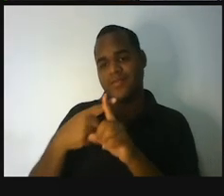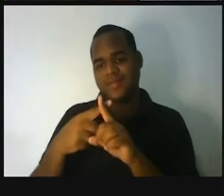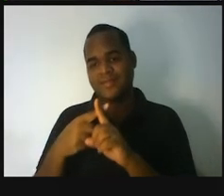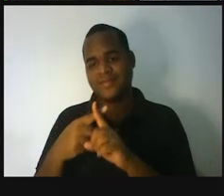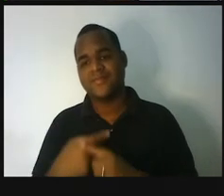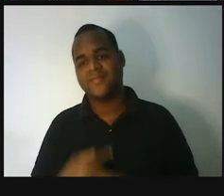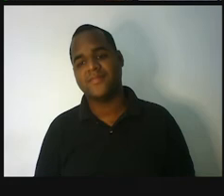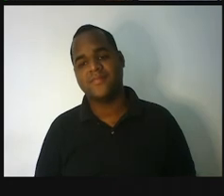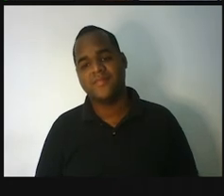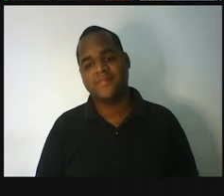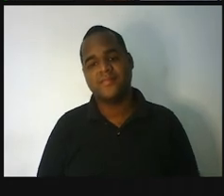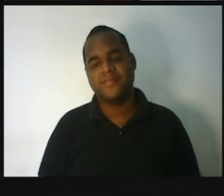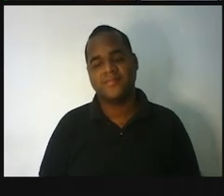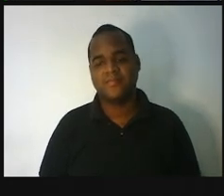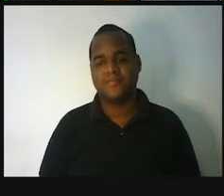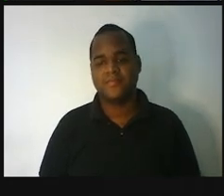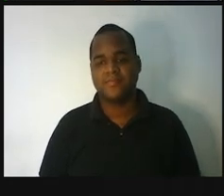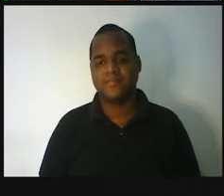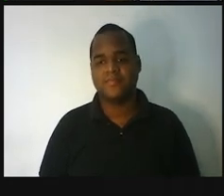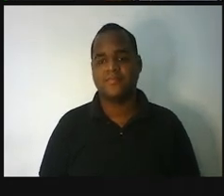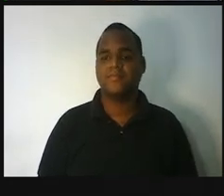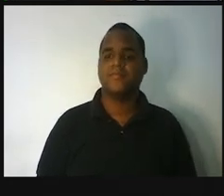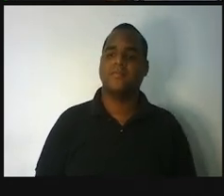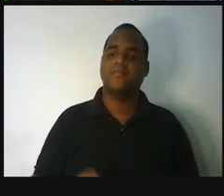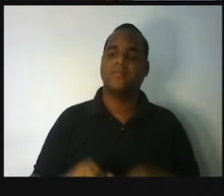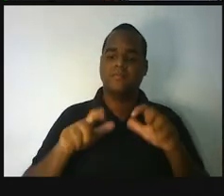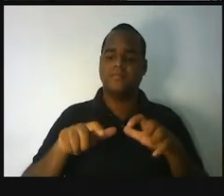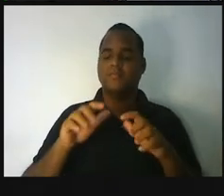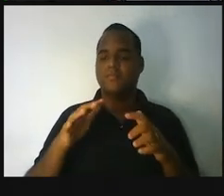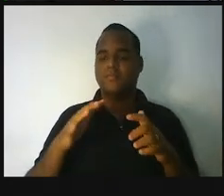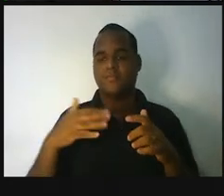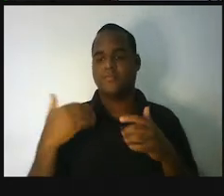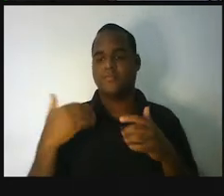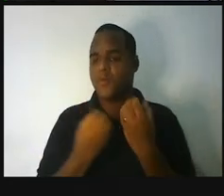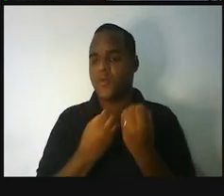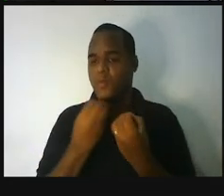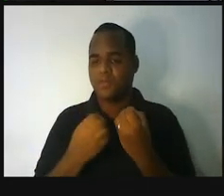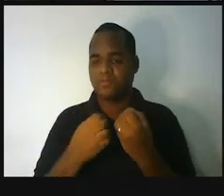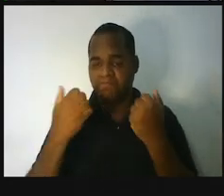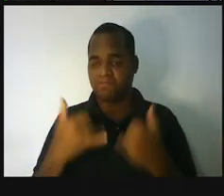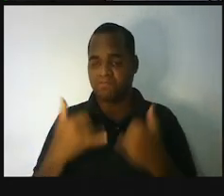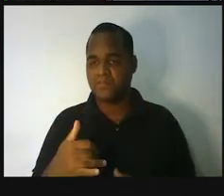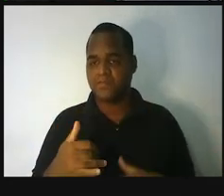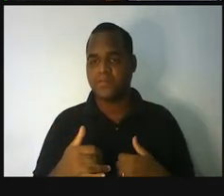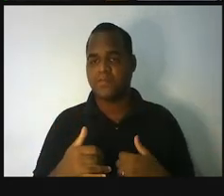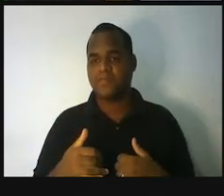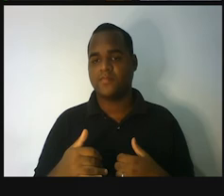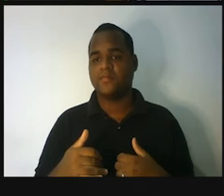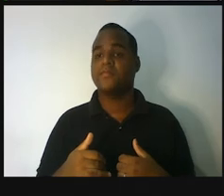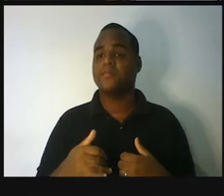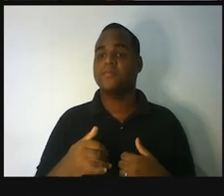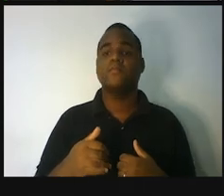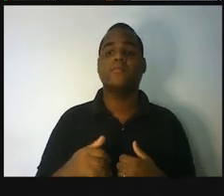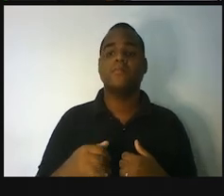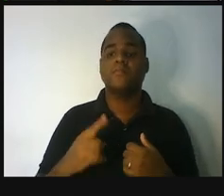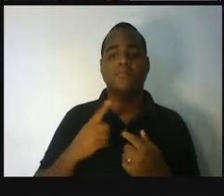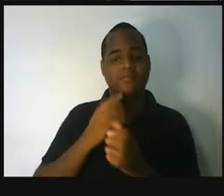Mas, onde, professor? Nós tínhamos feito aqui, essa conta aqui.